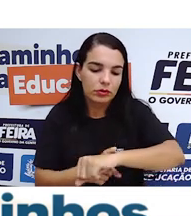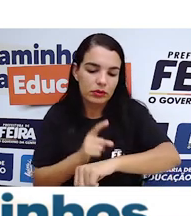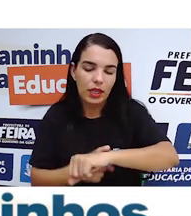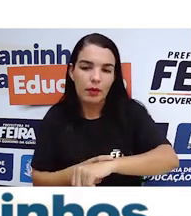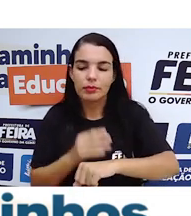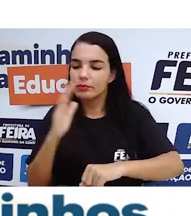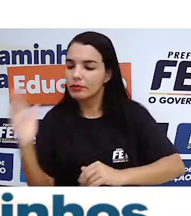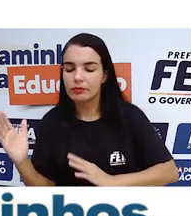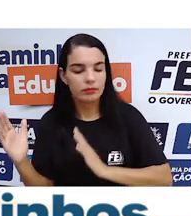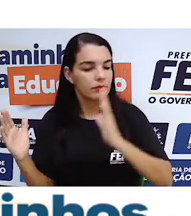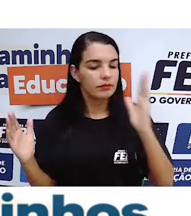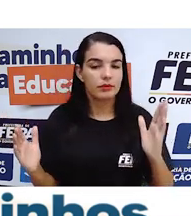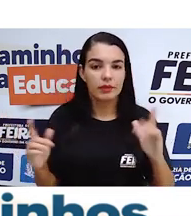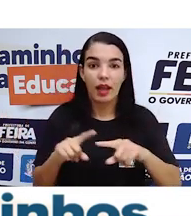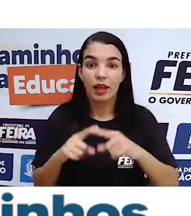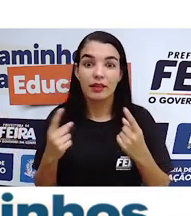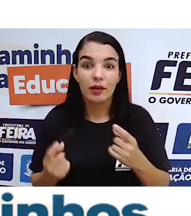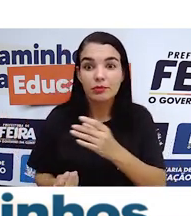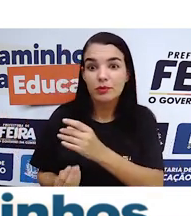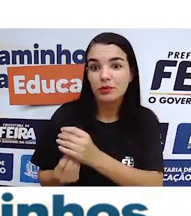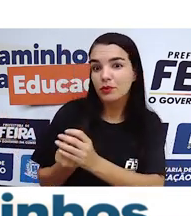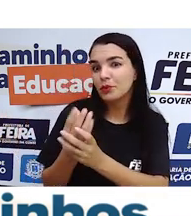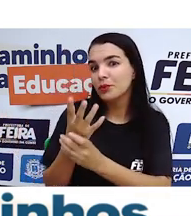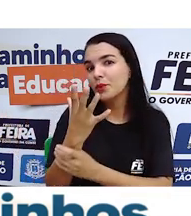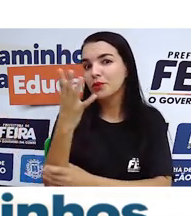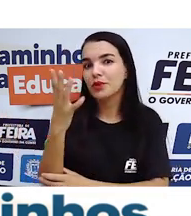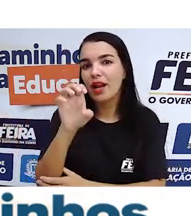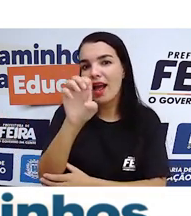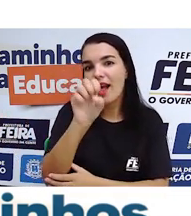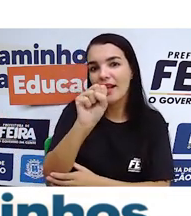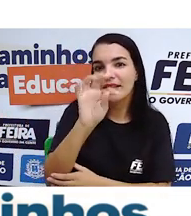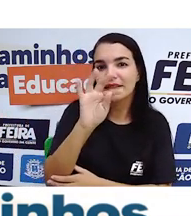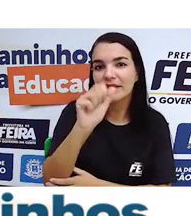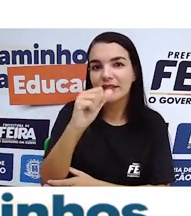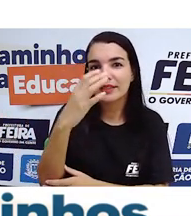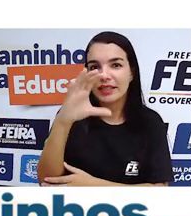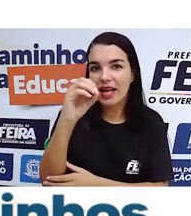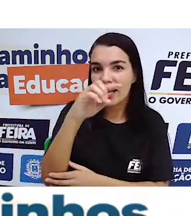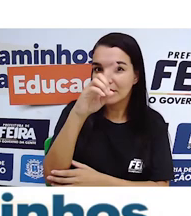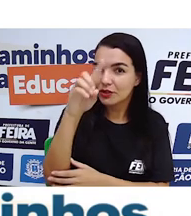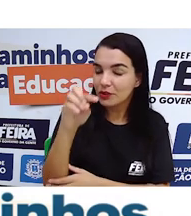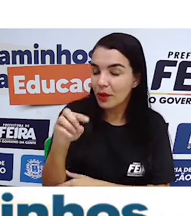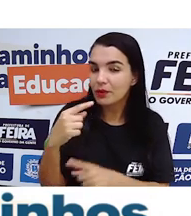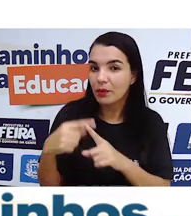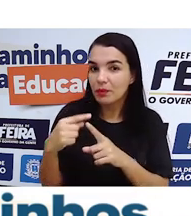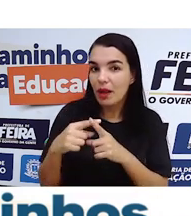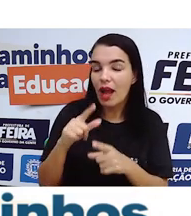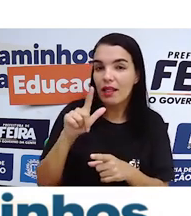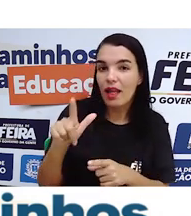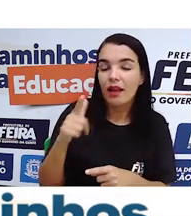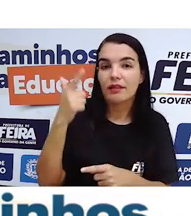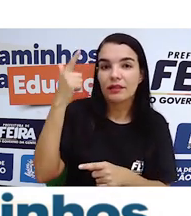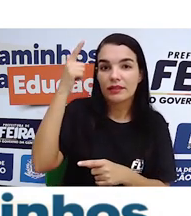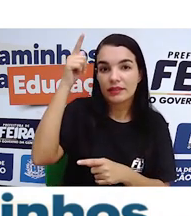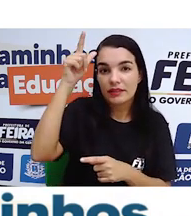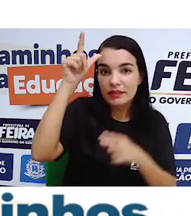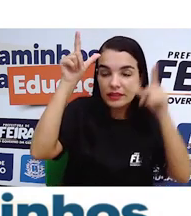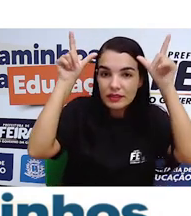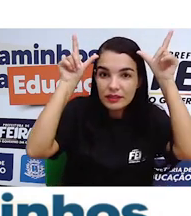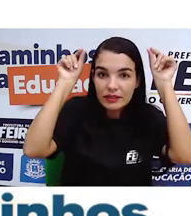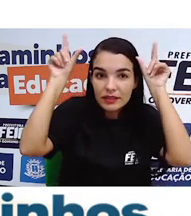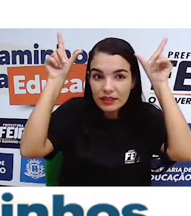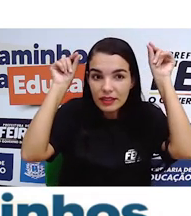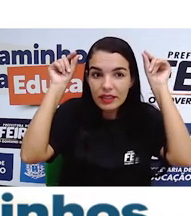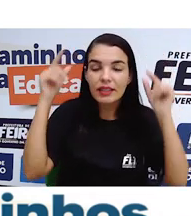um outro tempo com Perséfone e os outros dias que ele quisesse. Essa era a história da mitologia grega que eu queria contar para vocês hoje.